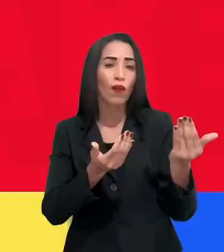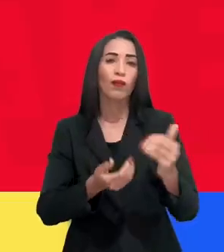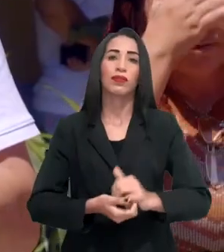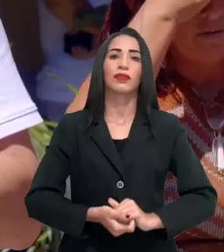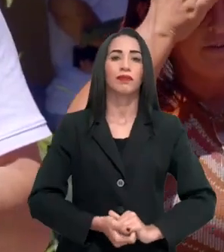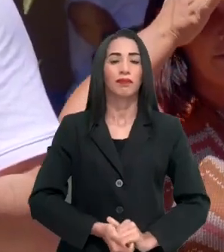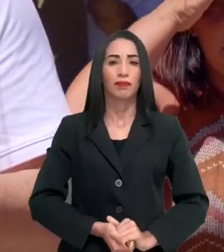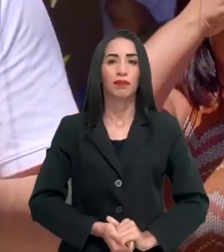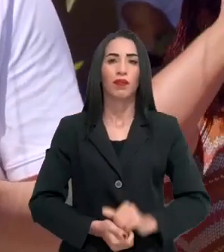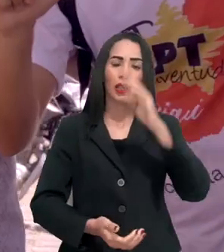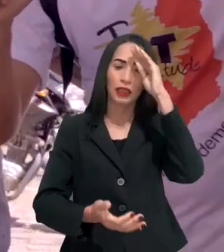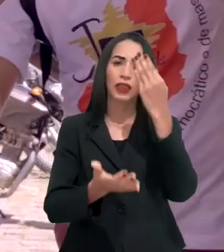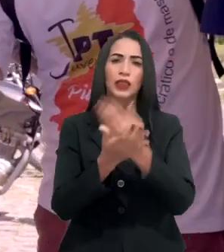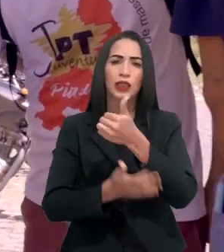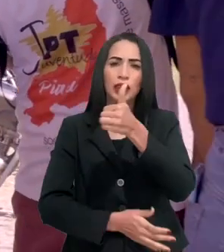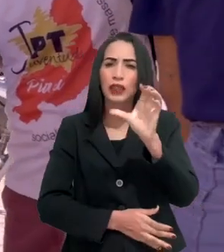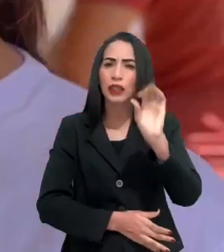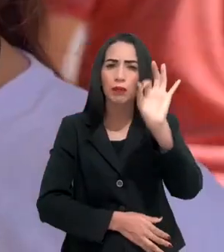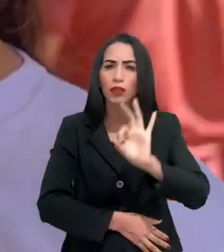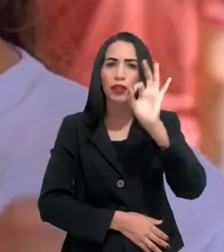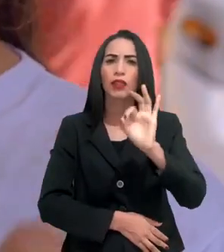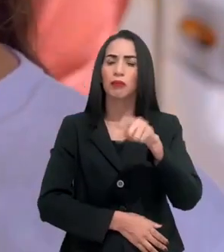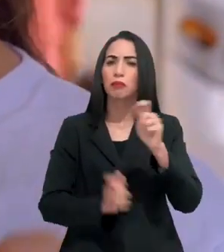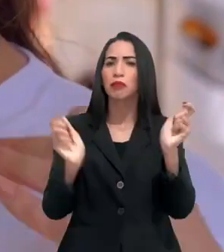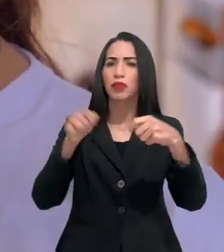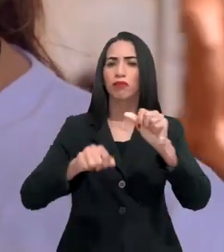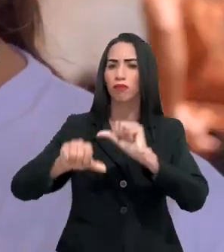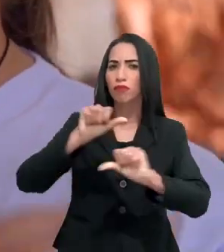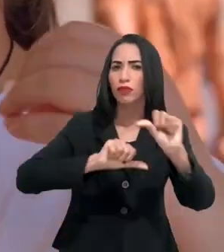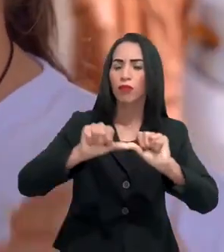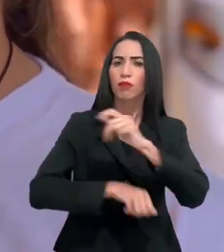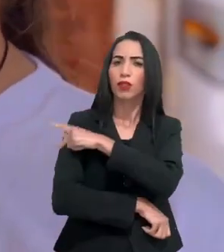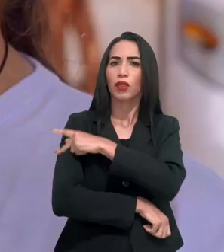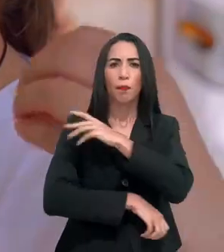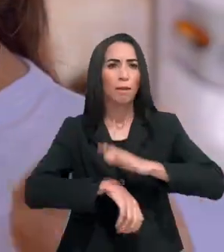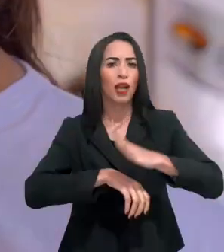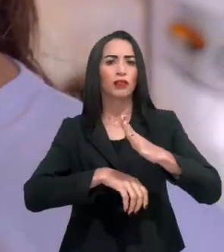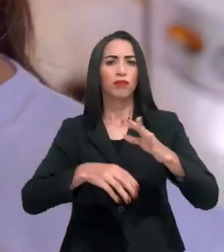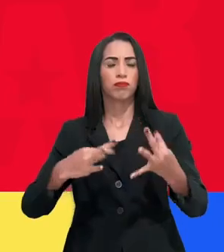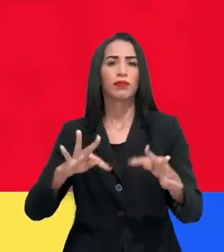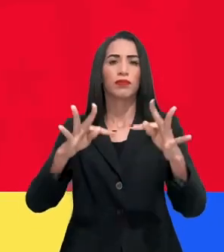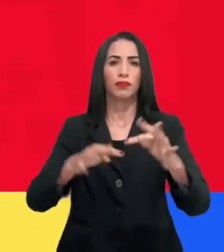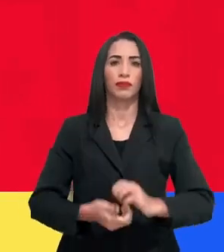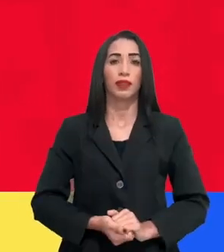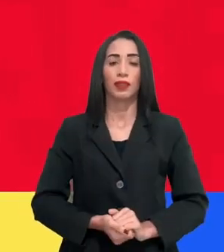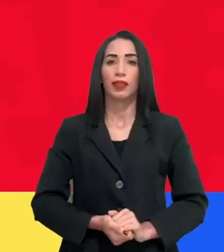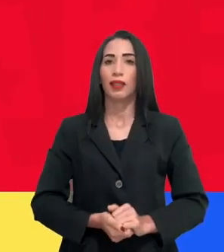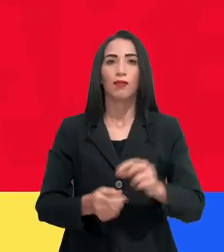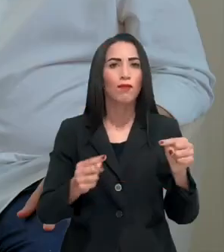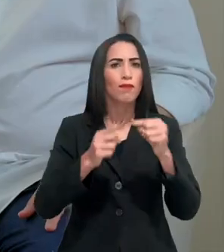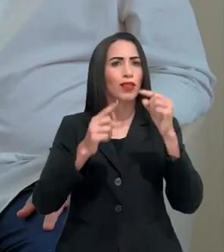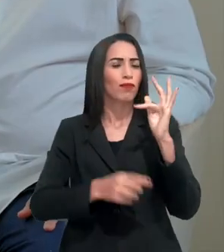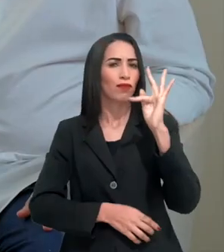Juventude. Nós acreditamos 100% na capacidade dele de tornar o nosso Piauí ainda mais tecnológico. Cara do